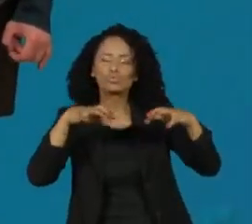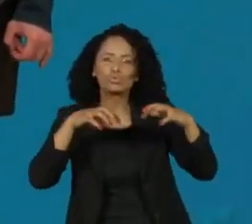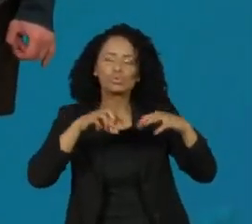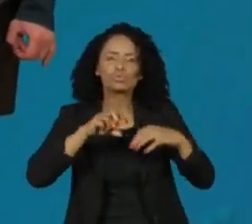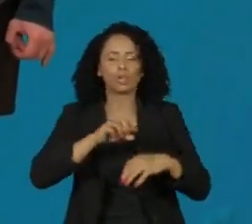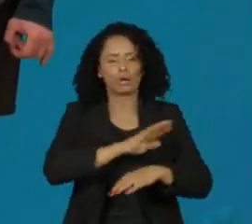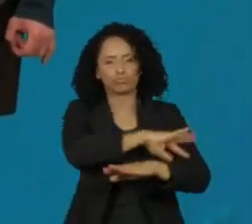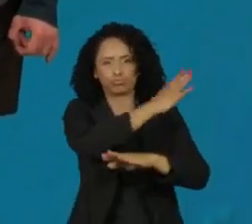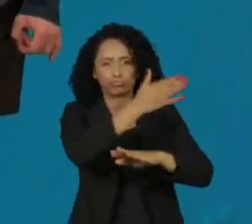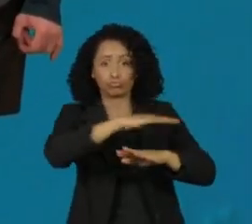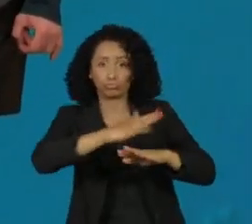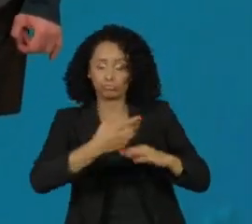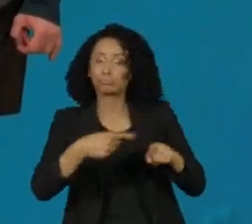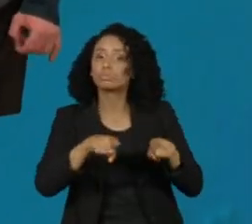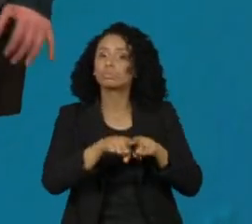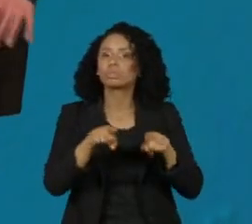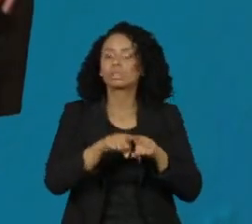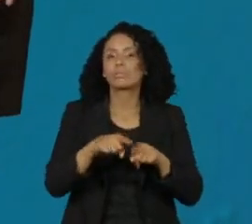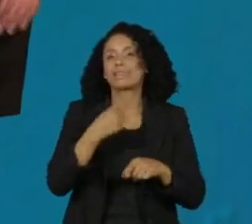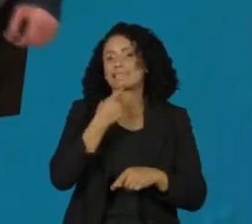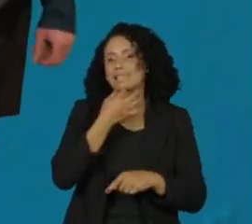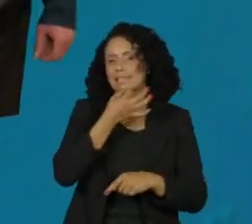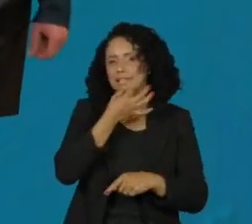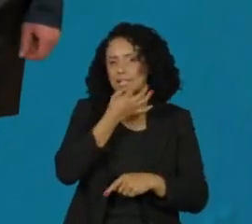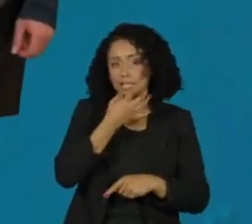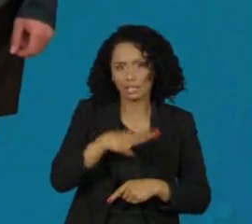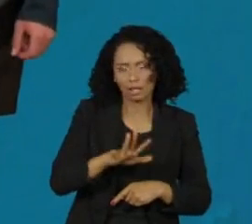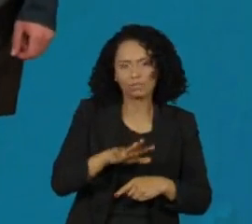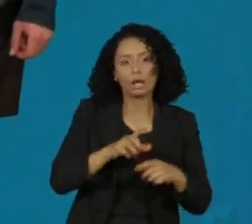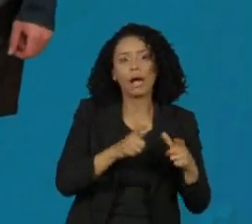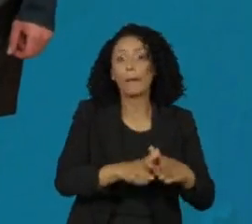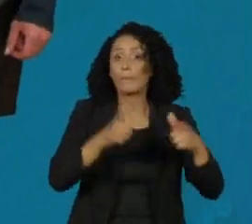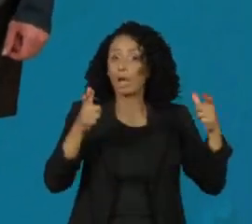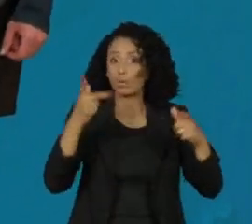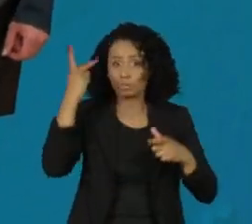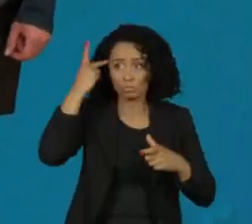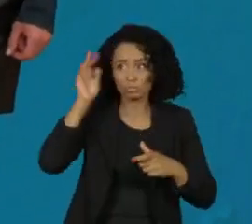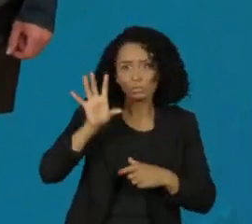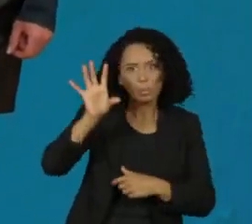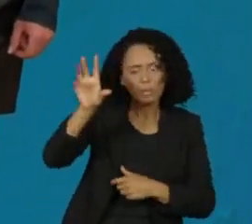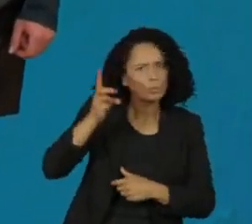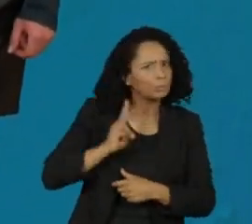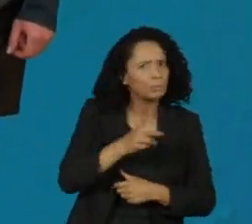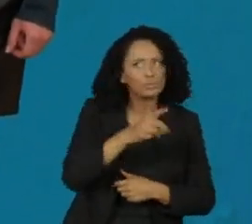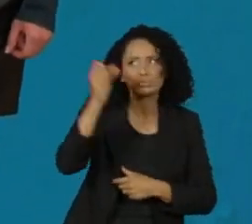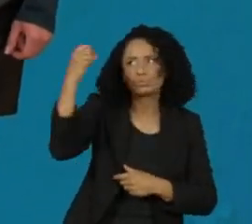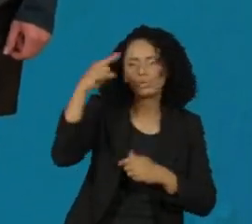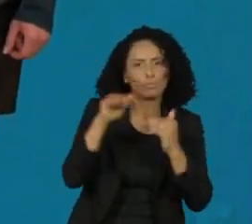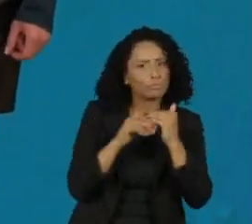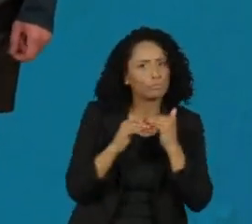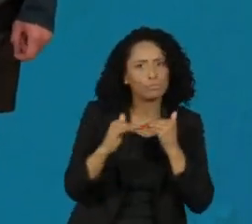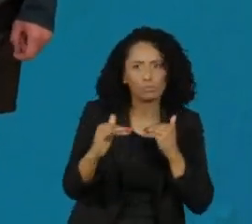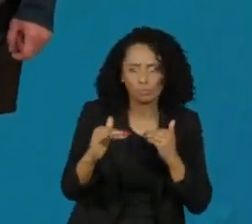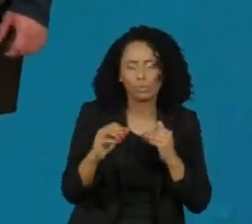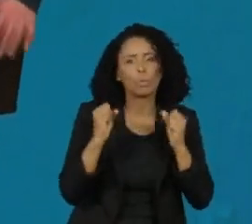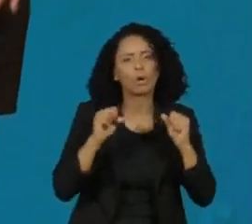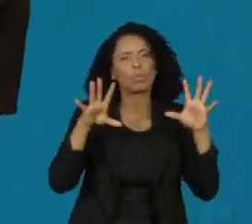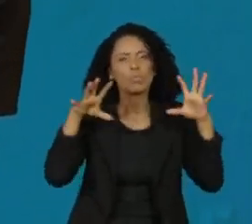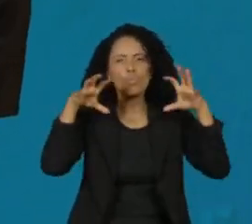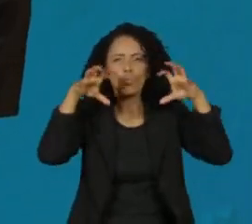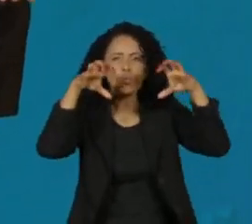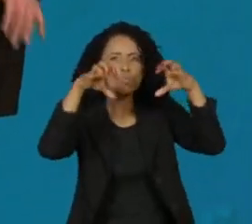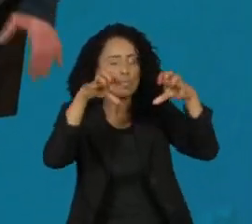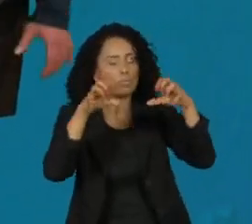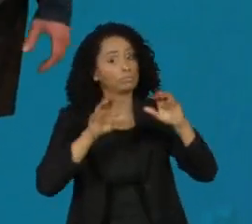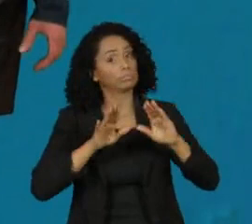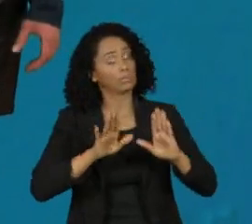Baixada Santista e também em Santos. A maior parte do estado de São Paulo continua com tempo firme e baixa a umidade do ar,